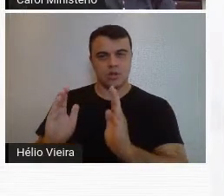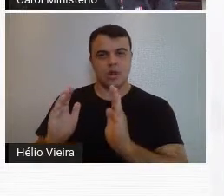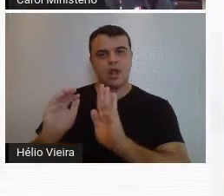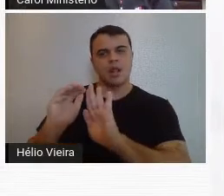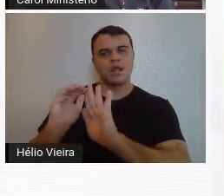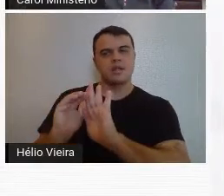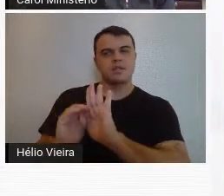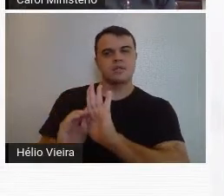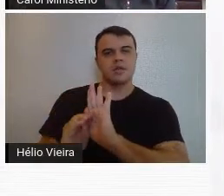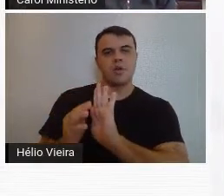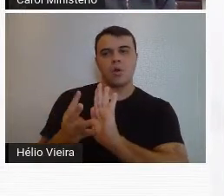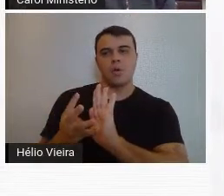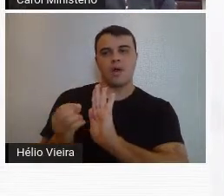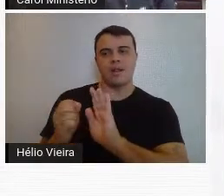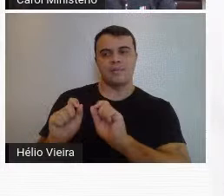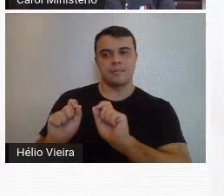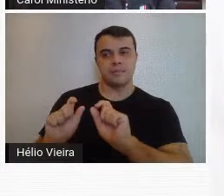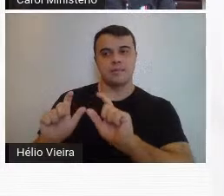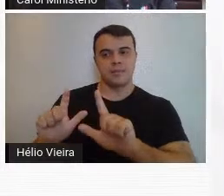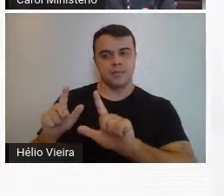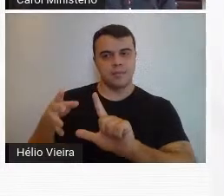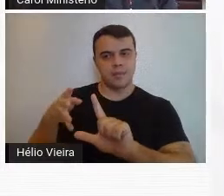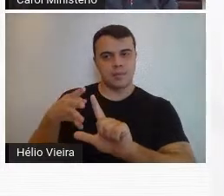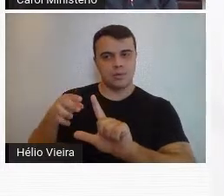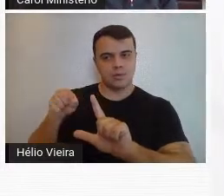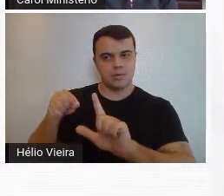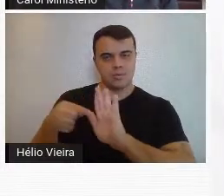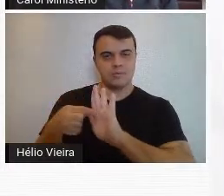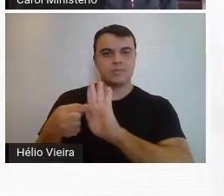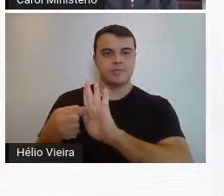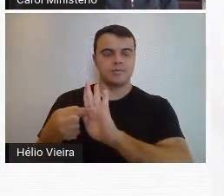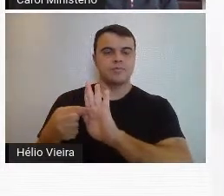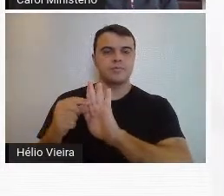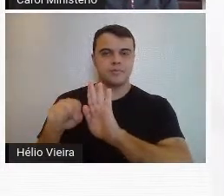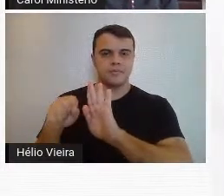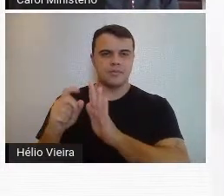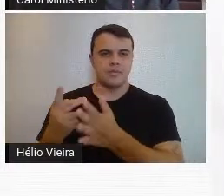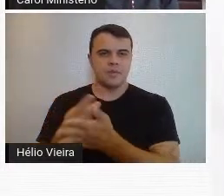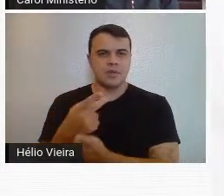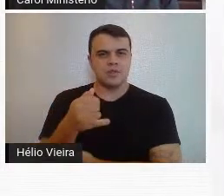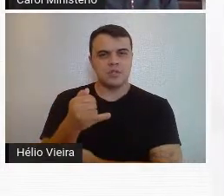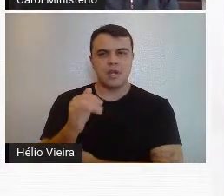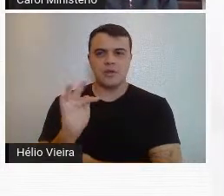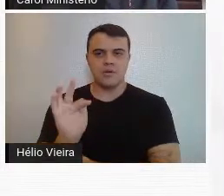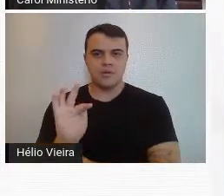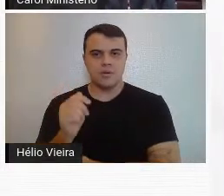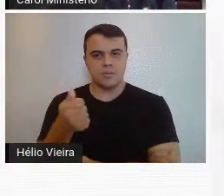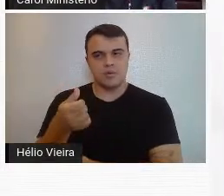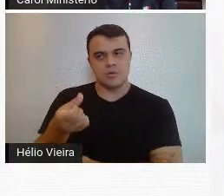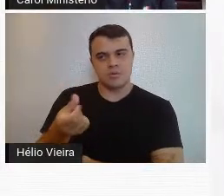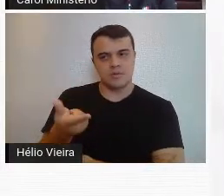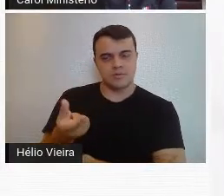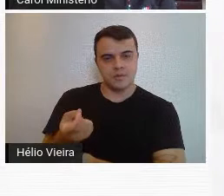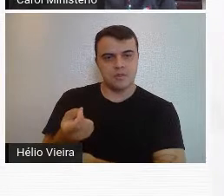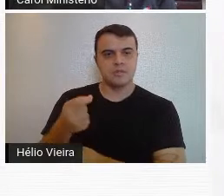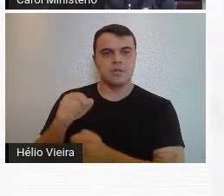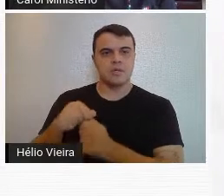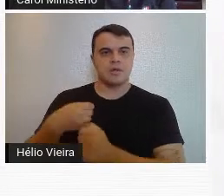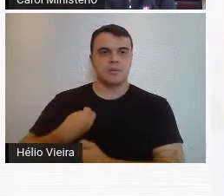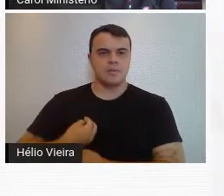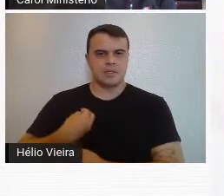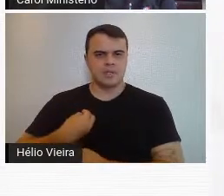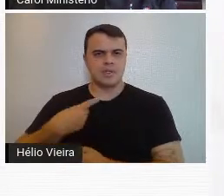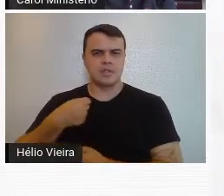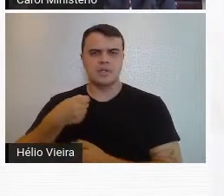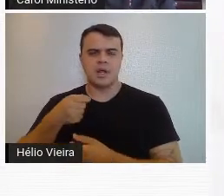lista de que foram 40 pinturas expostas, aconteceu em janeiro e fevereiro de 1920, com a presença de